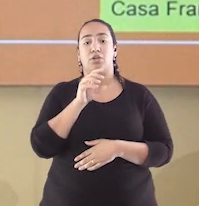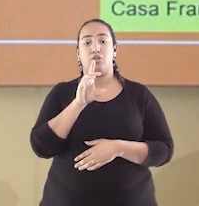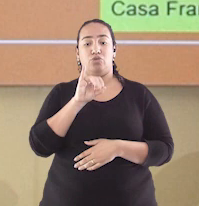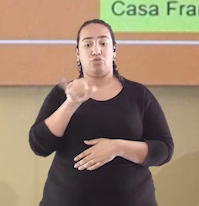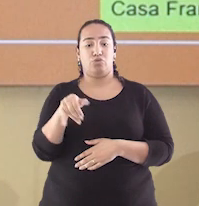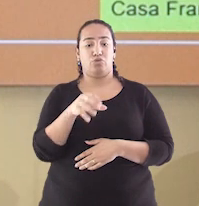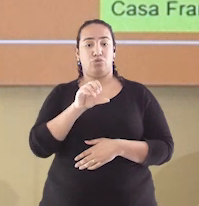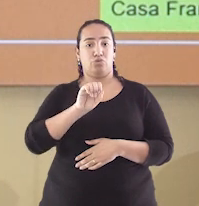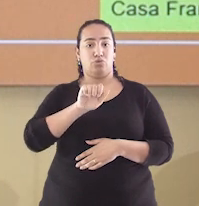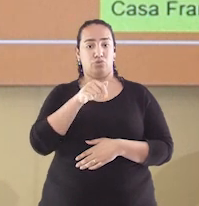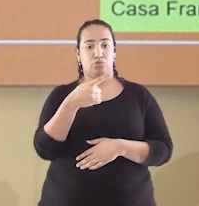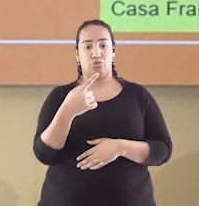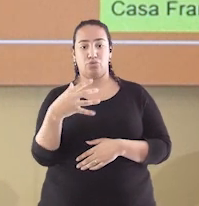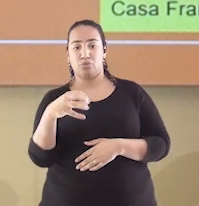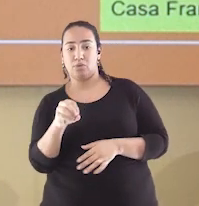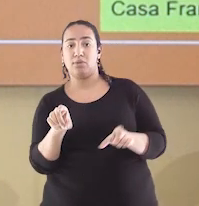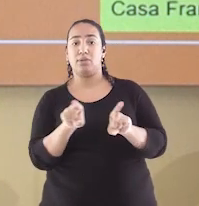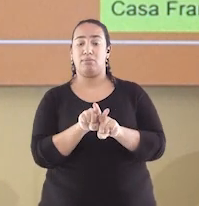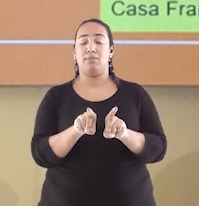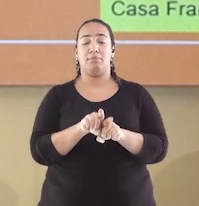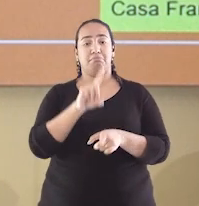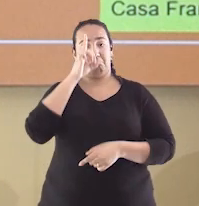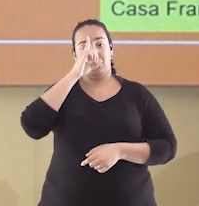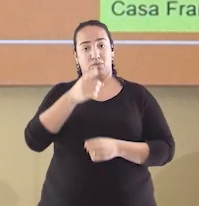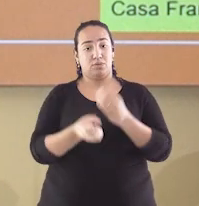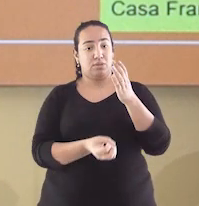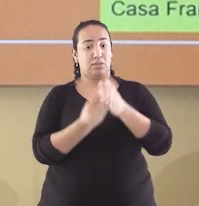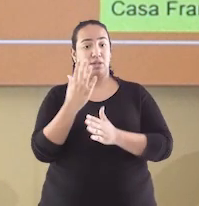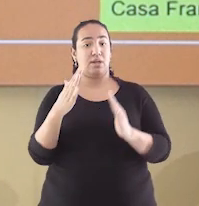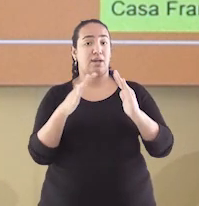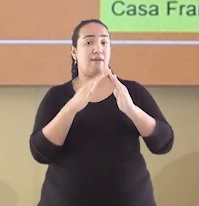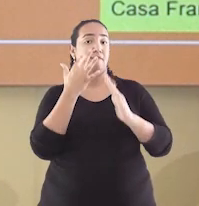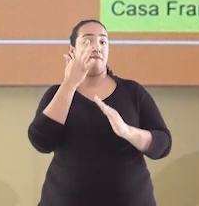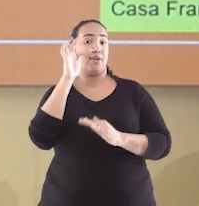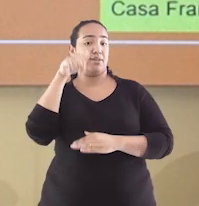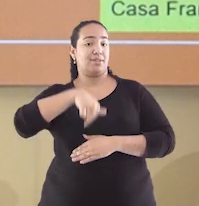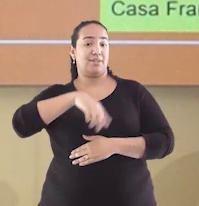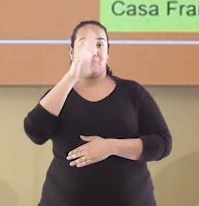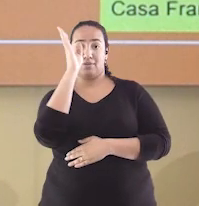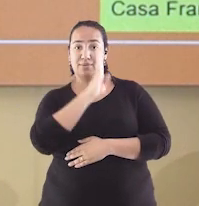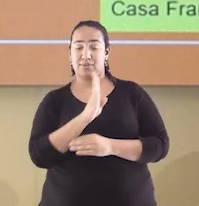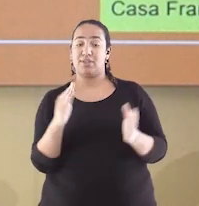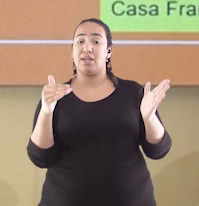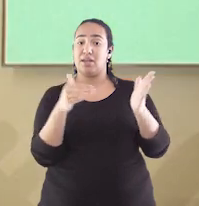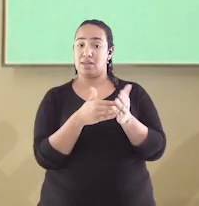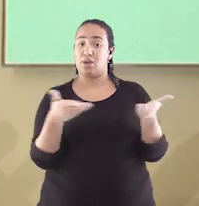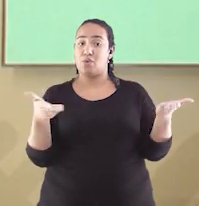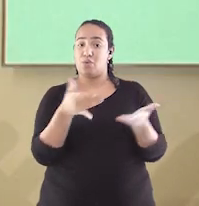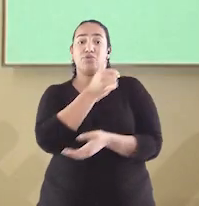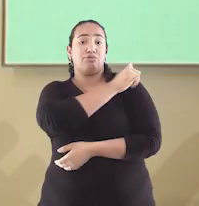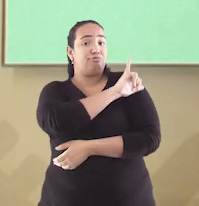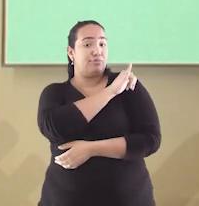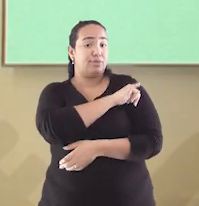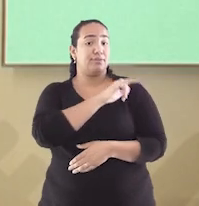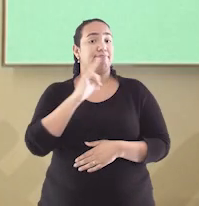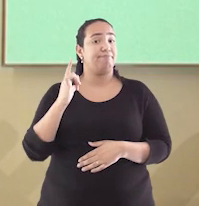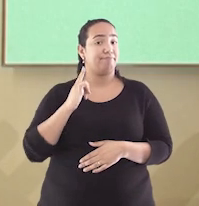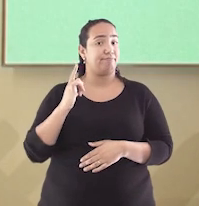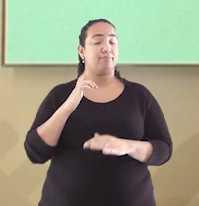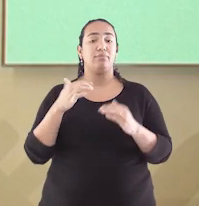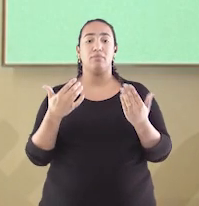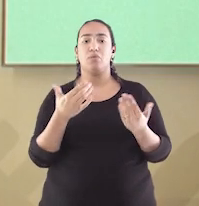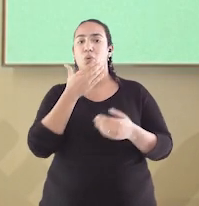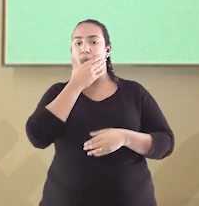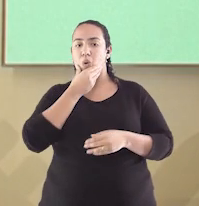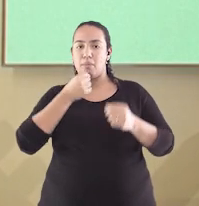erguer a Casa Francesa Brasileira, que encontra-se na cidade do Rio de Janeiro até hoje. As mudanças feitas por Dom